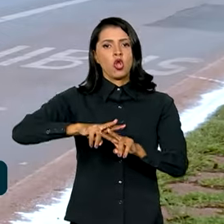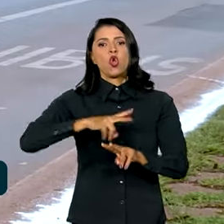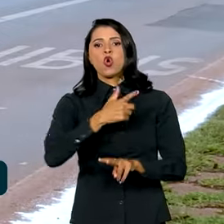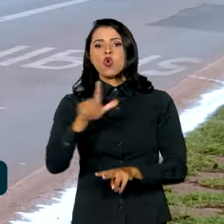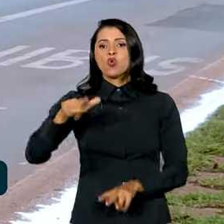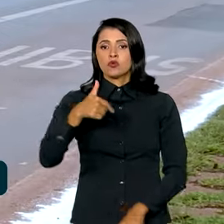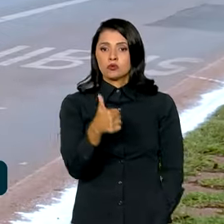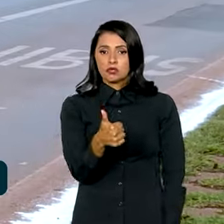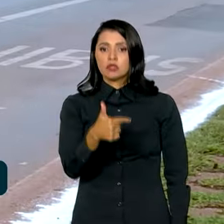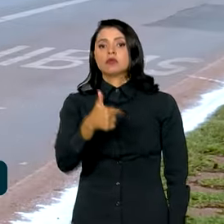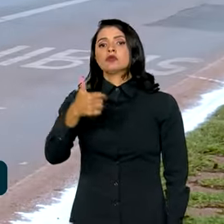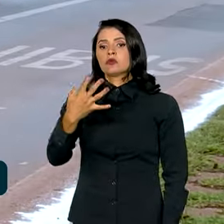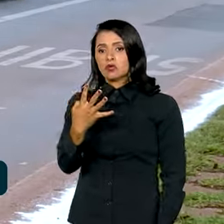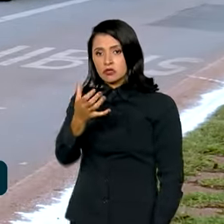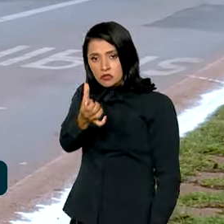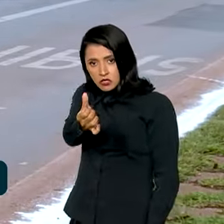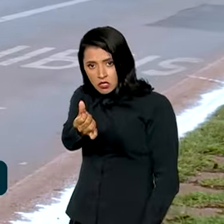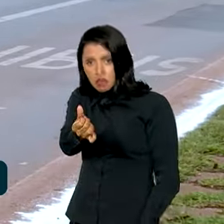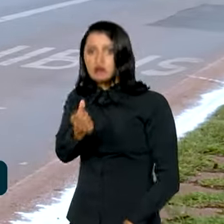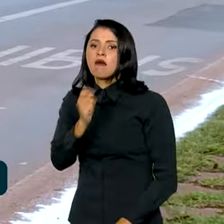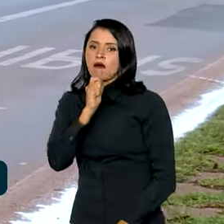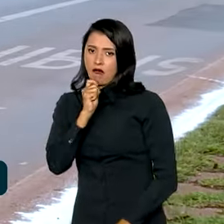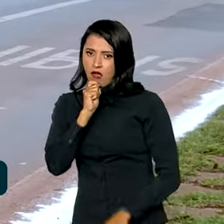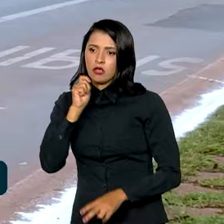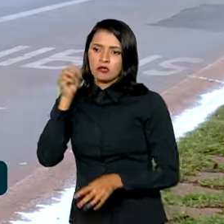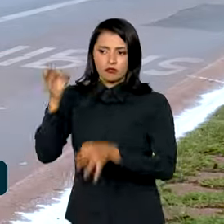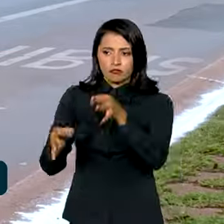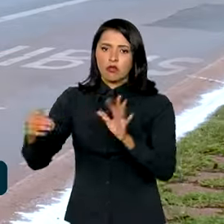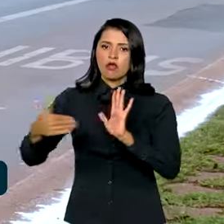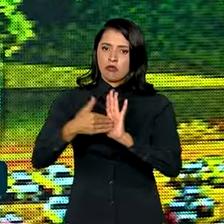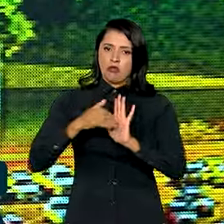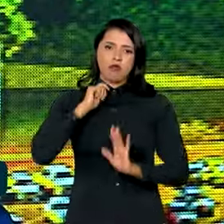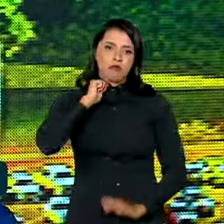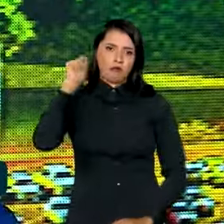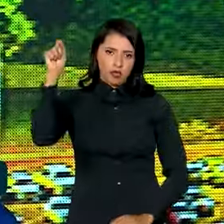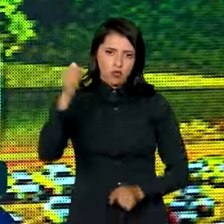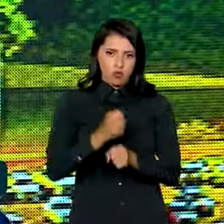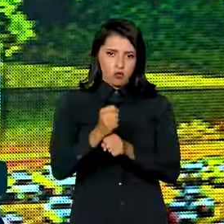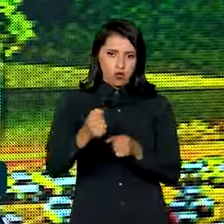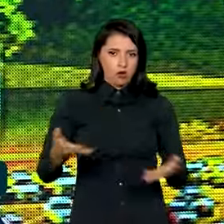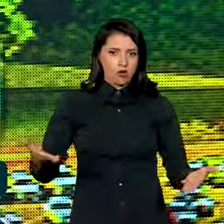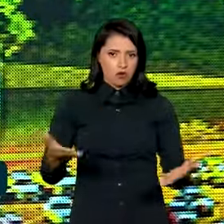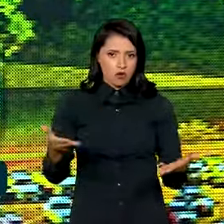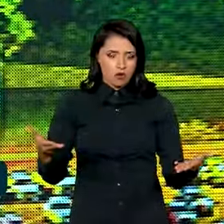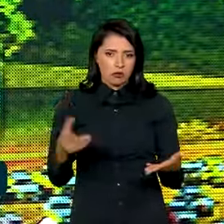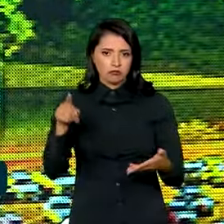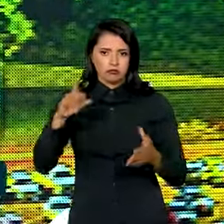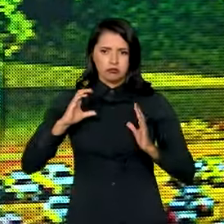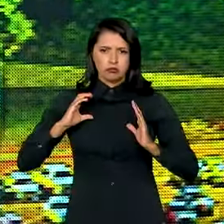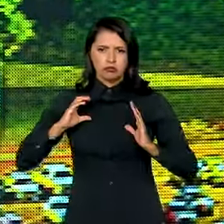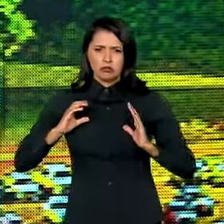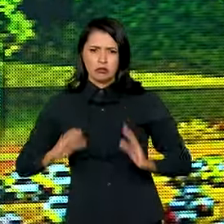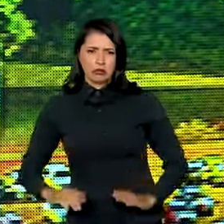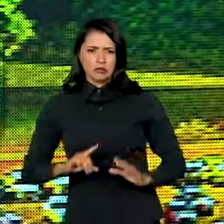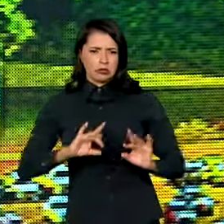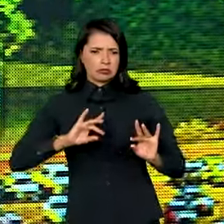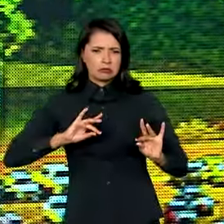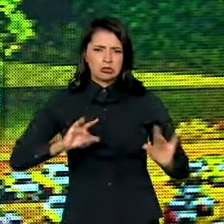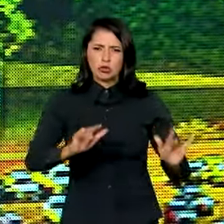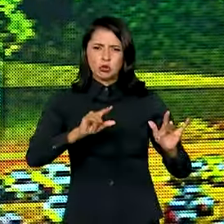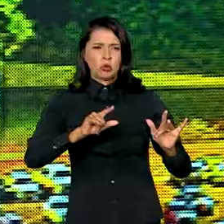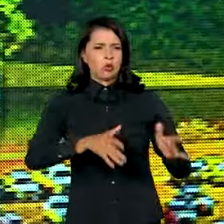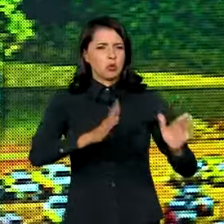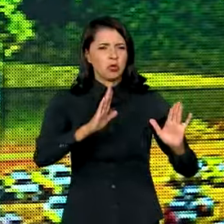146 réus devem ser julgados até abril deste ano. Os comportamentos destrutivos das instituições e da